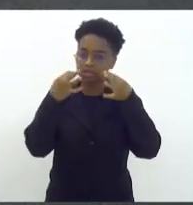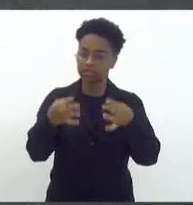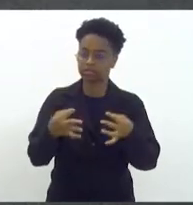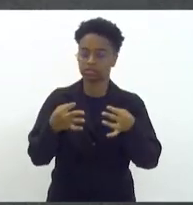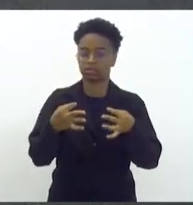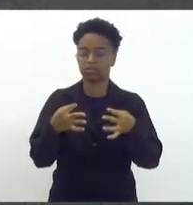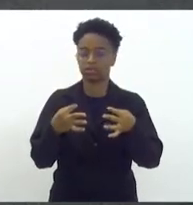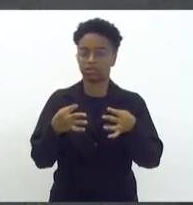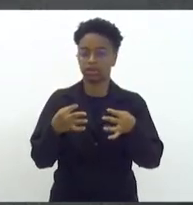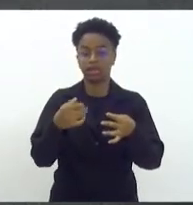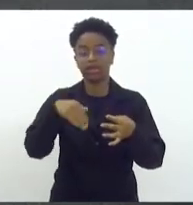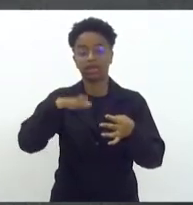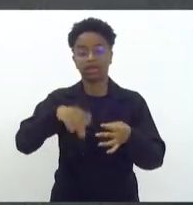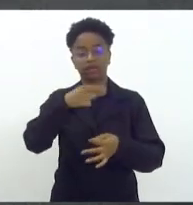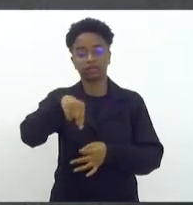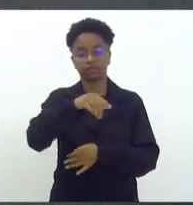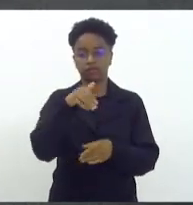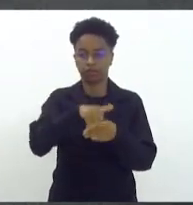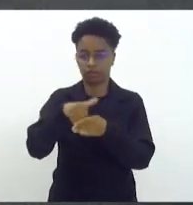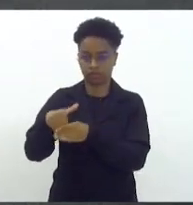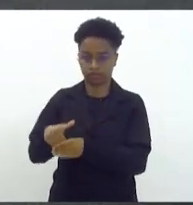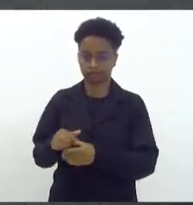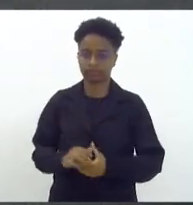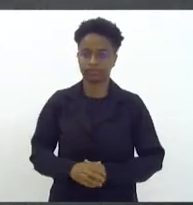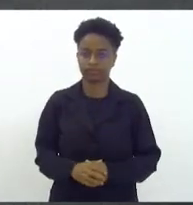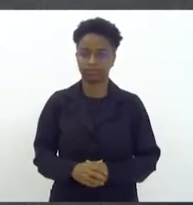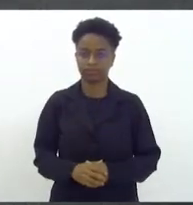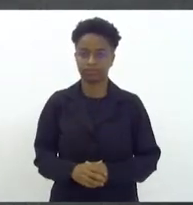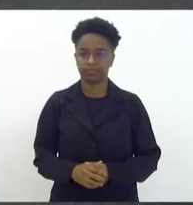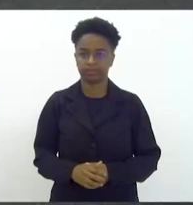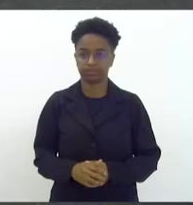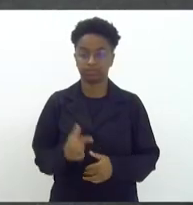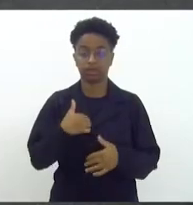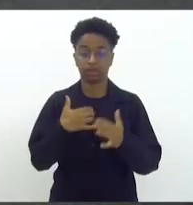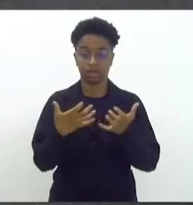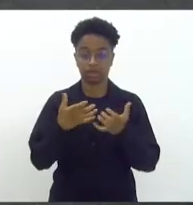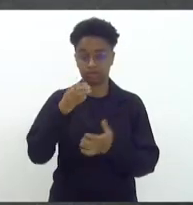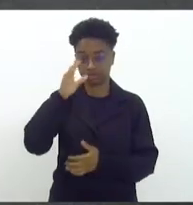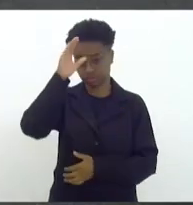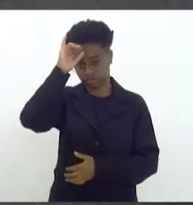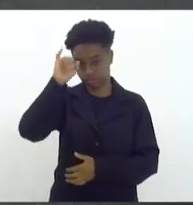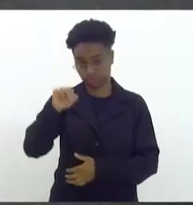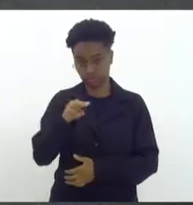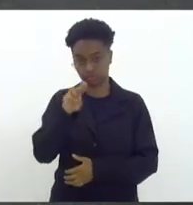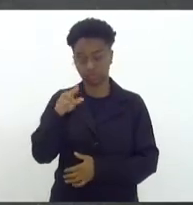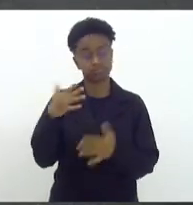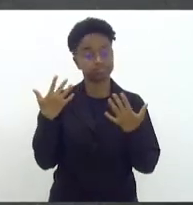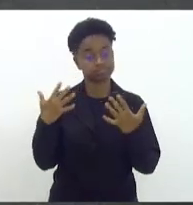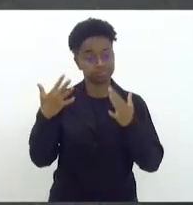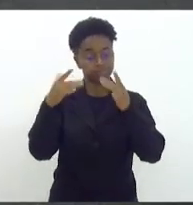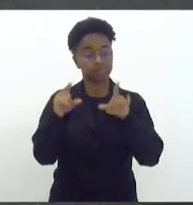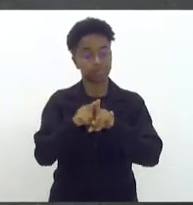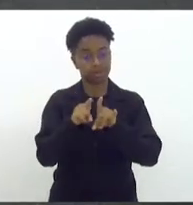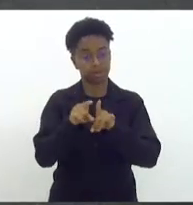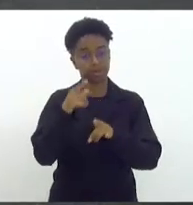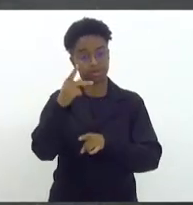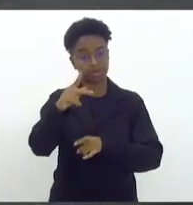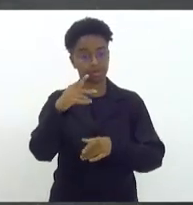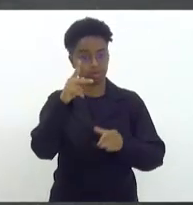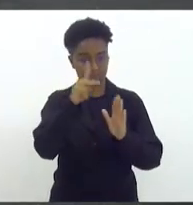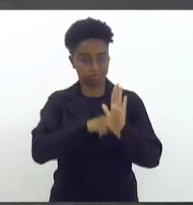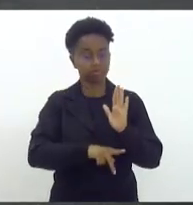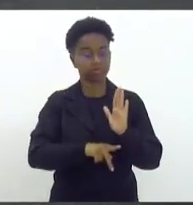vocês elegeram. Queria, Tiaju, elogiar também o vosso projeto